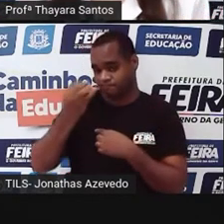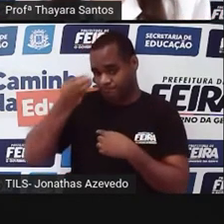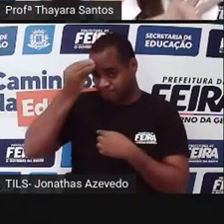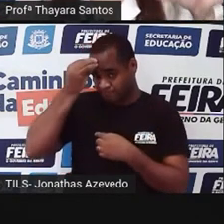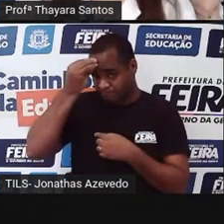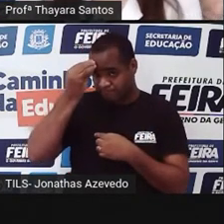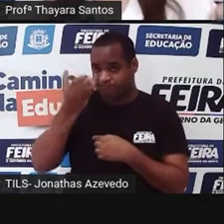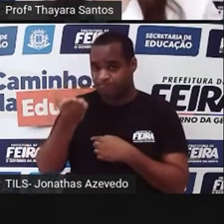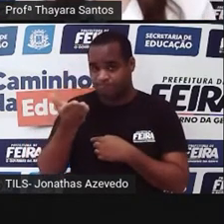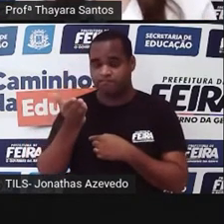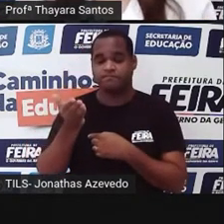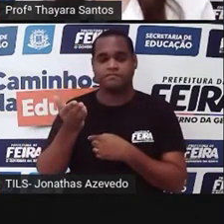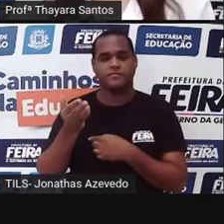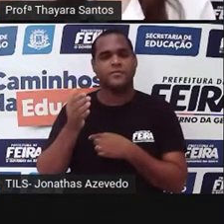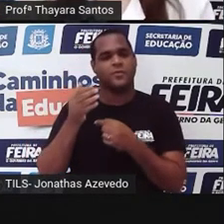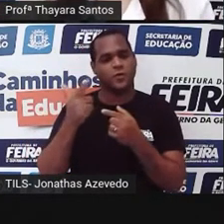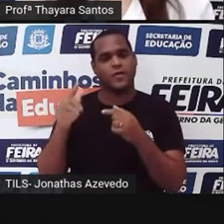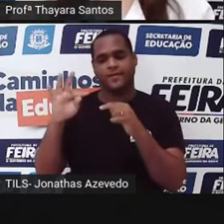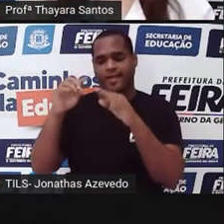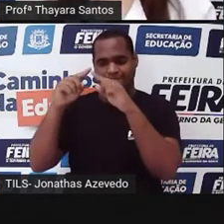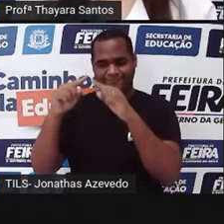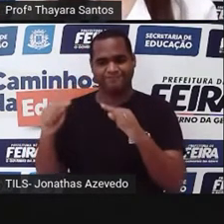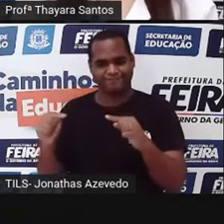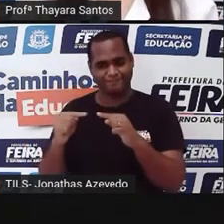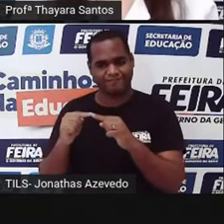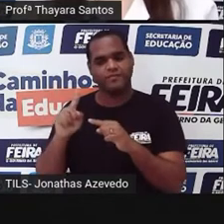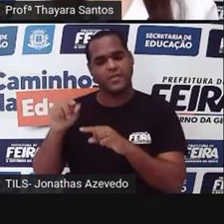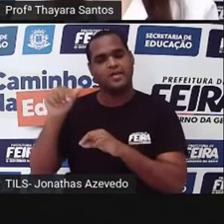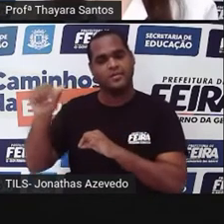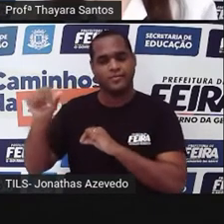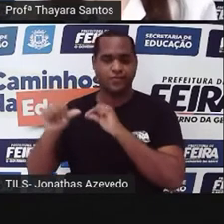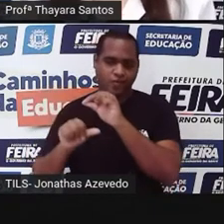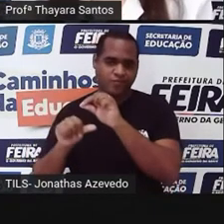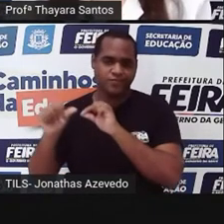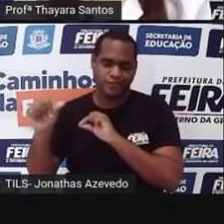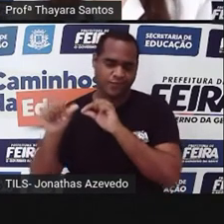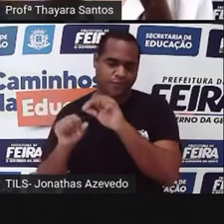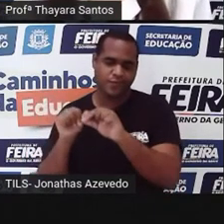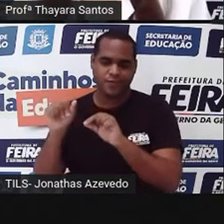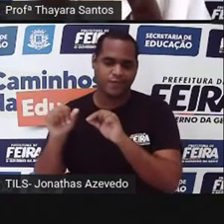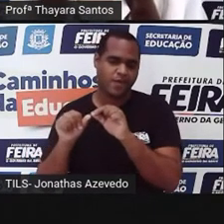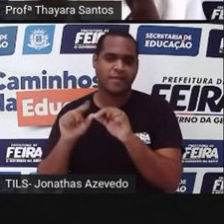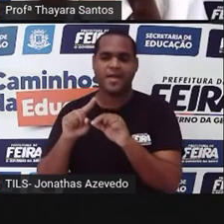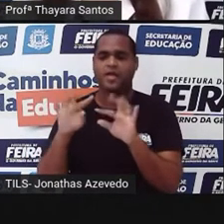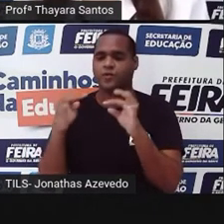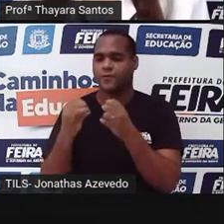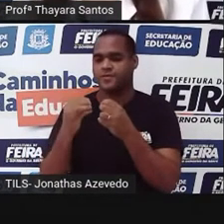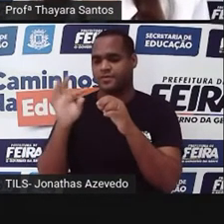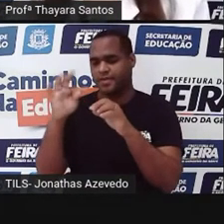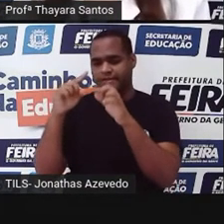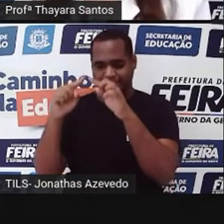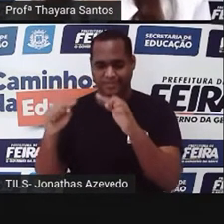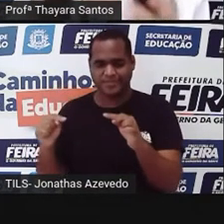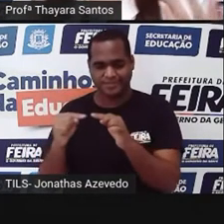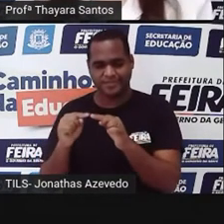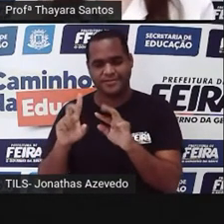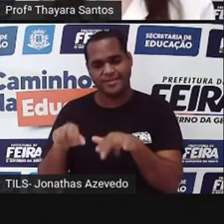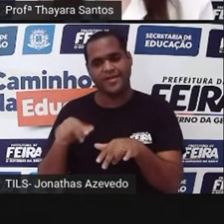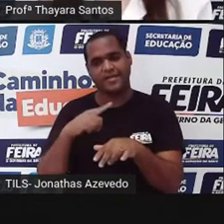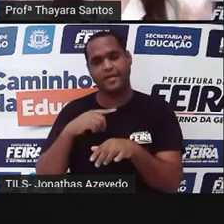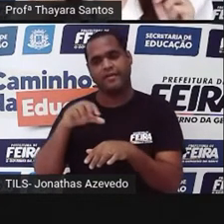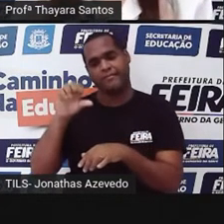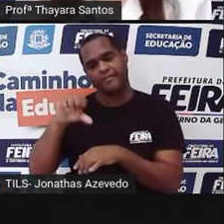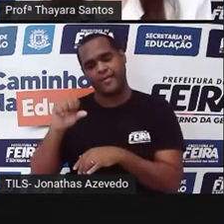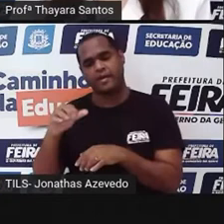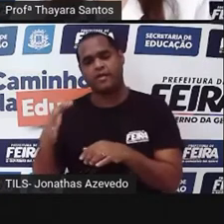de vocês. Todo transgênico é um organismo geneticamente modificado, mas nem todo organismo geneticamente modificado vai ser um